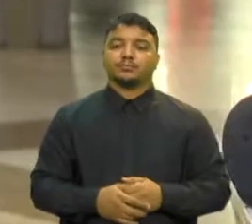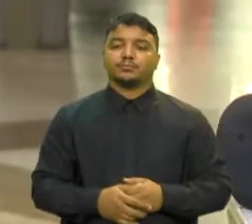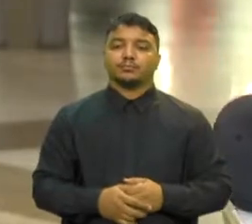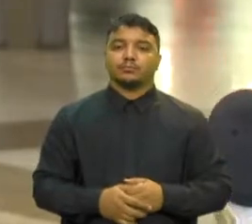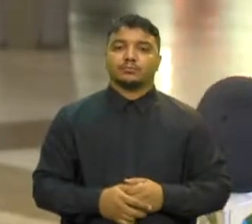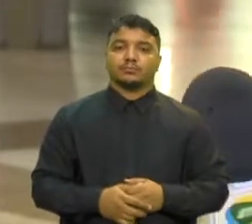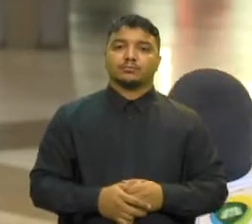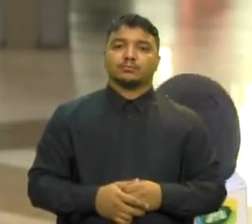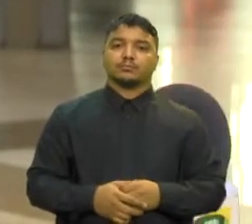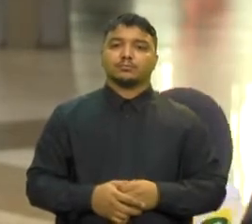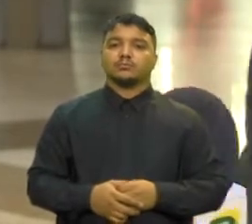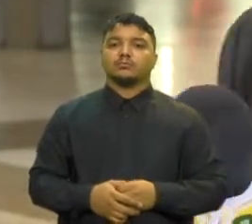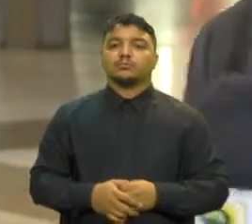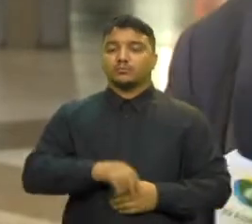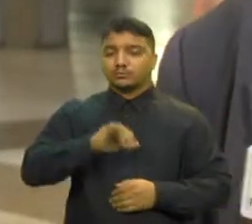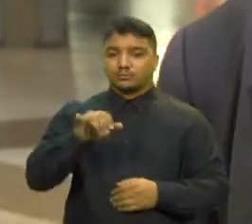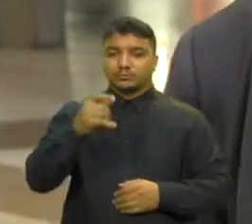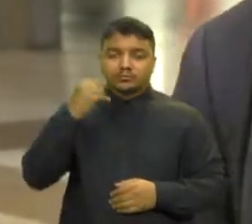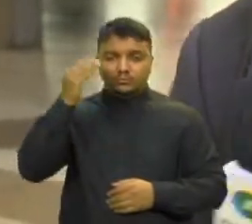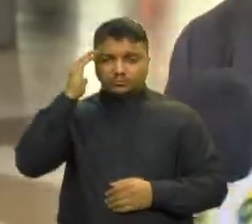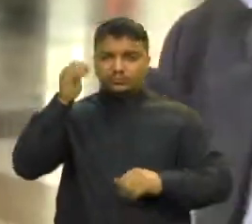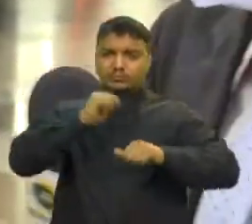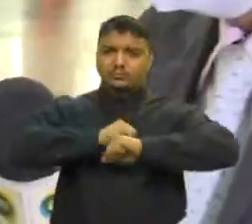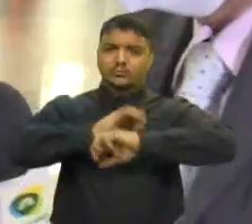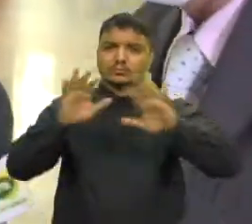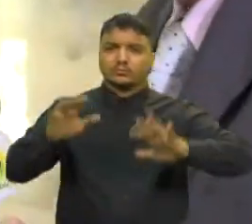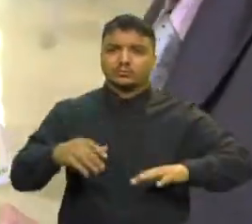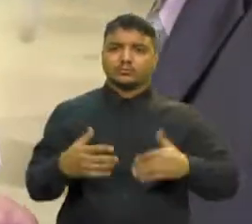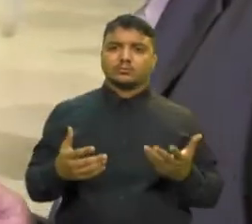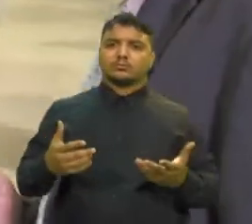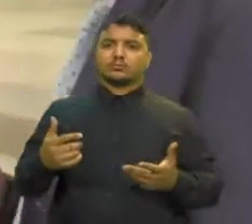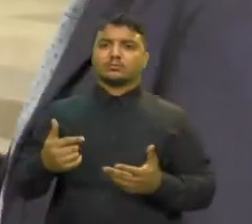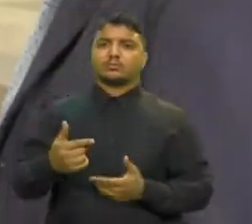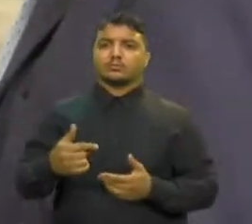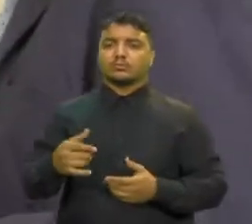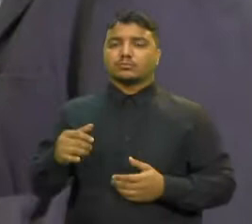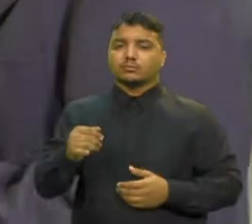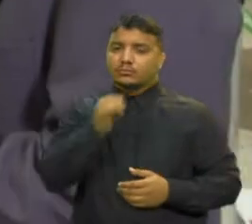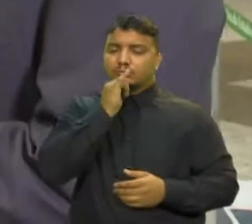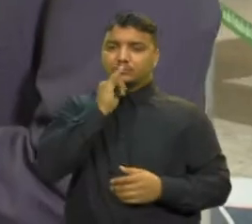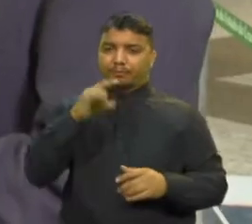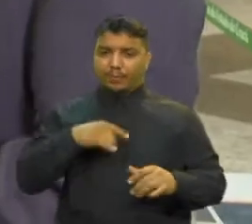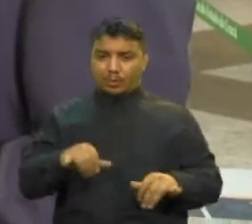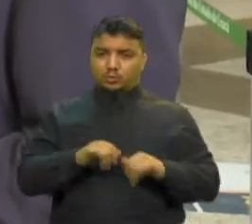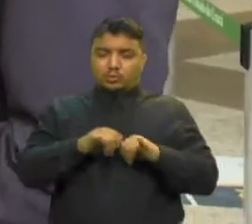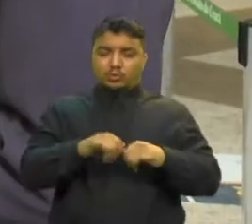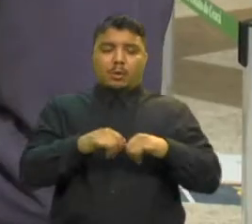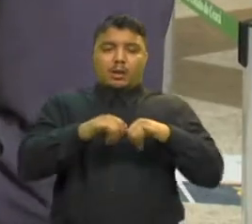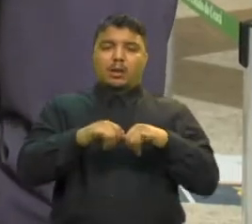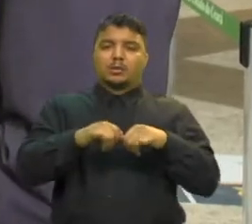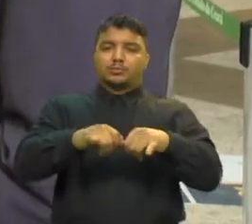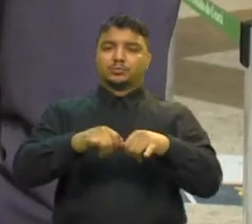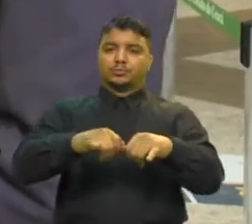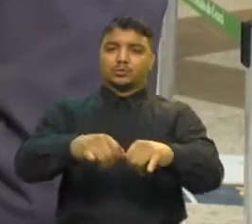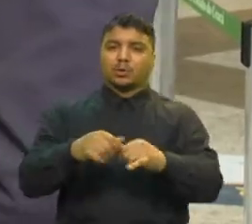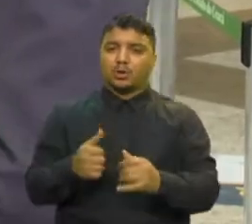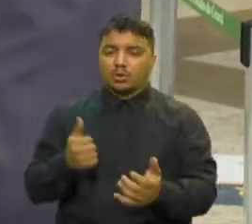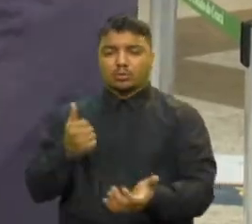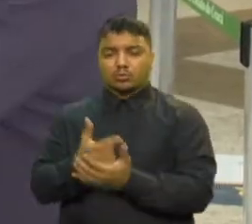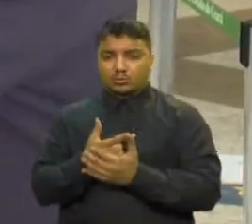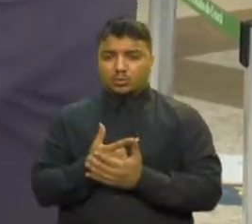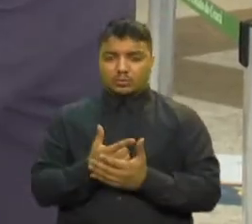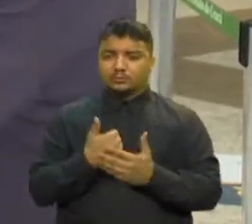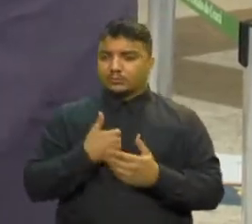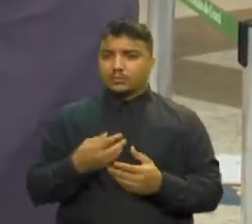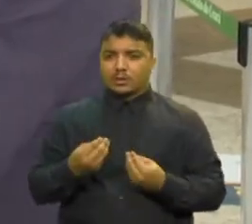práticos, João Nilman Para a gente entender bem o público também Eu vou a supermercado Faço uma compra O que é que eu devo fazer? Devo dizer, olha,